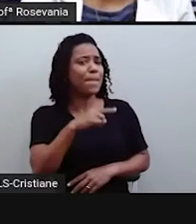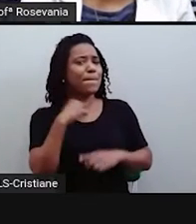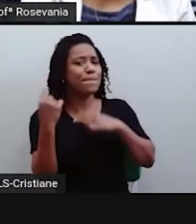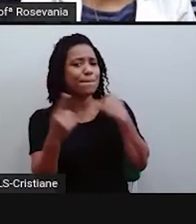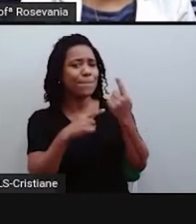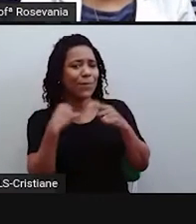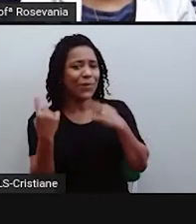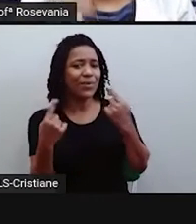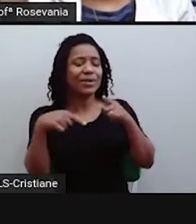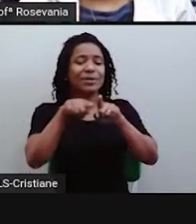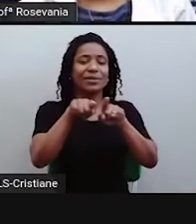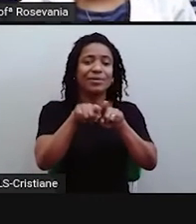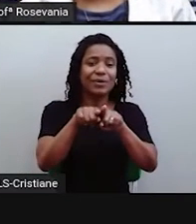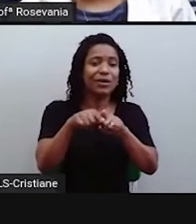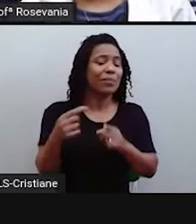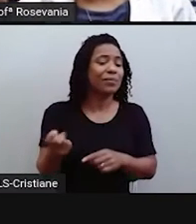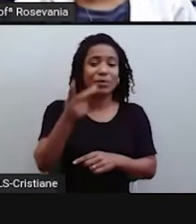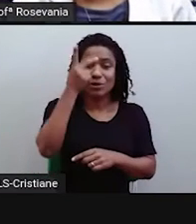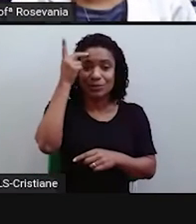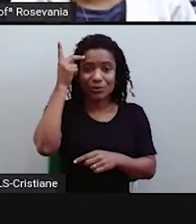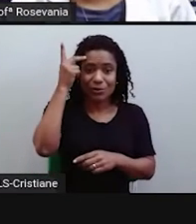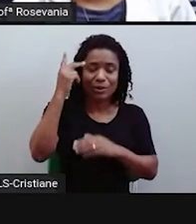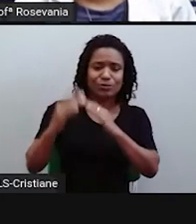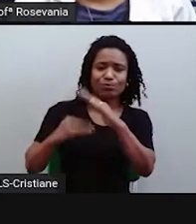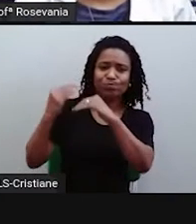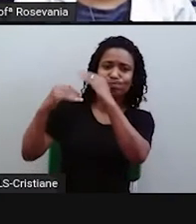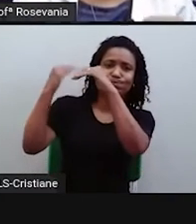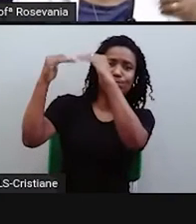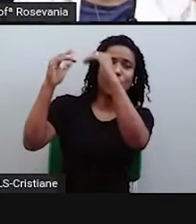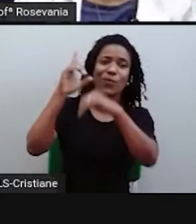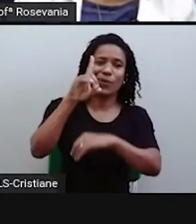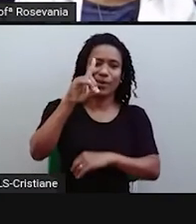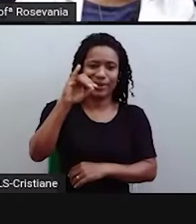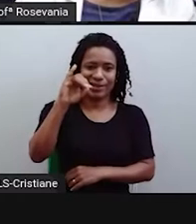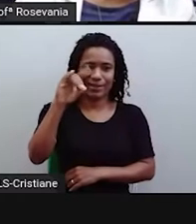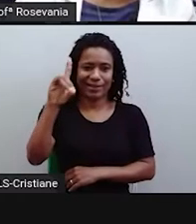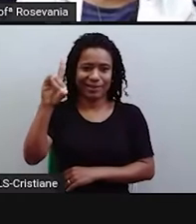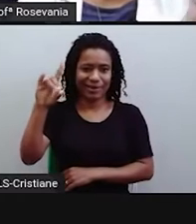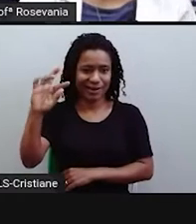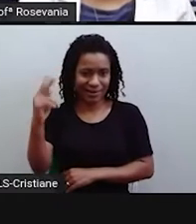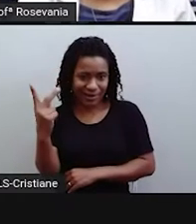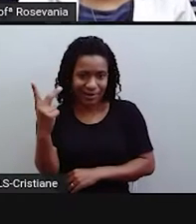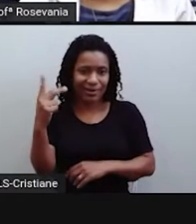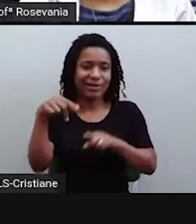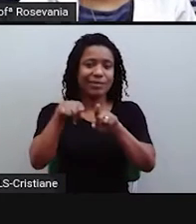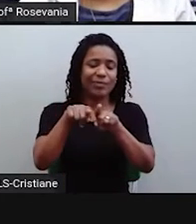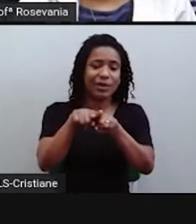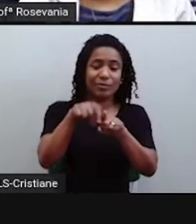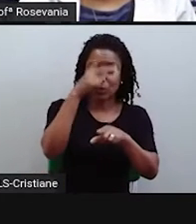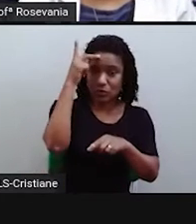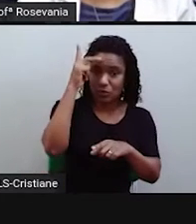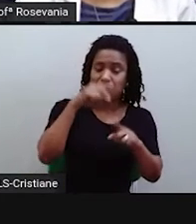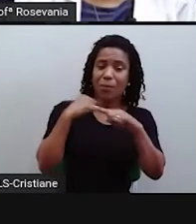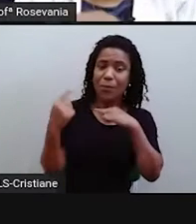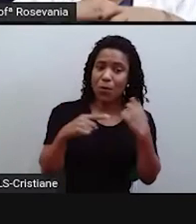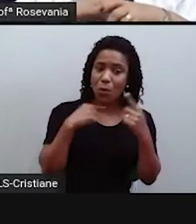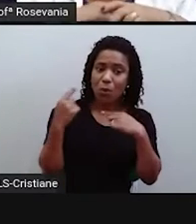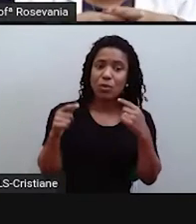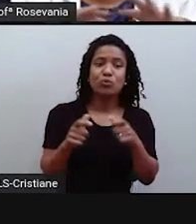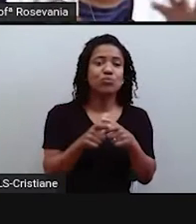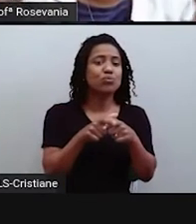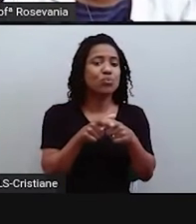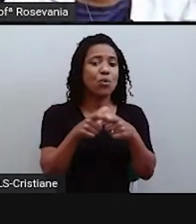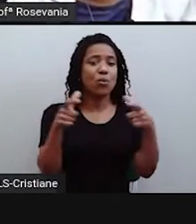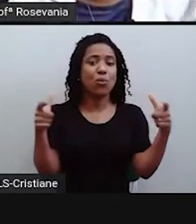desenvolvimento humano, a taxa de natalidade, que são números de nascidos, a taxa de mortalidade, o número de pessoas que morreram, e uma